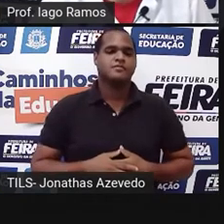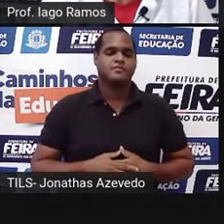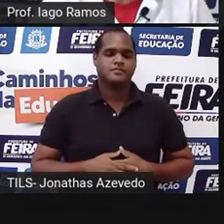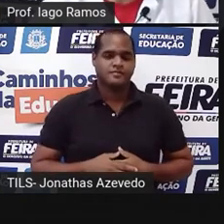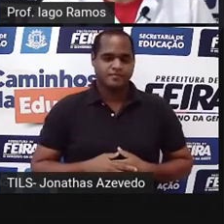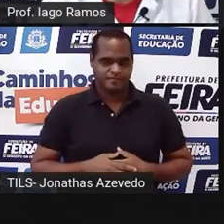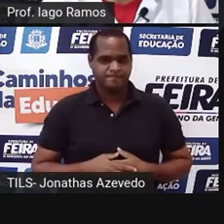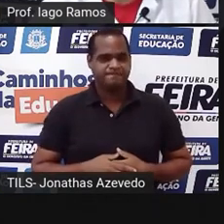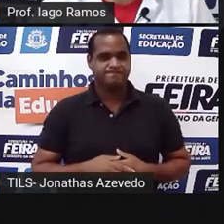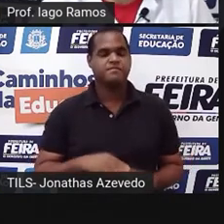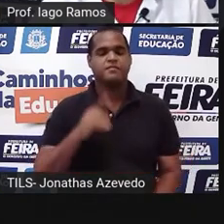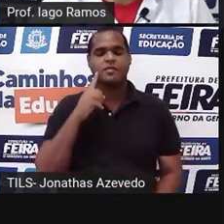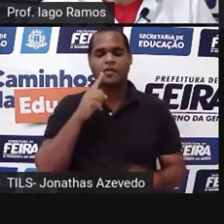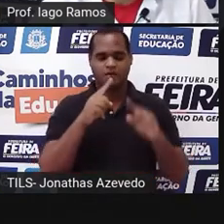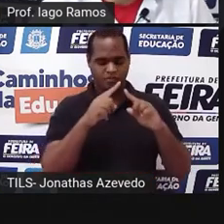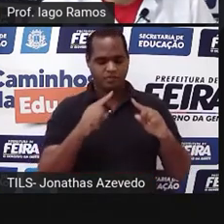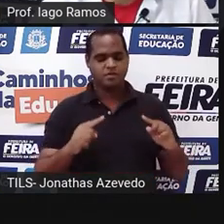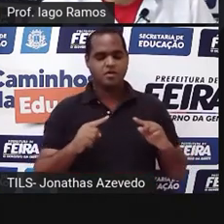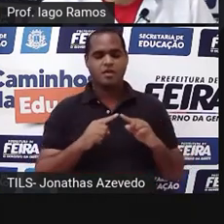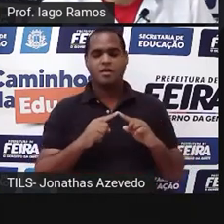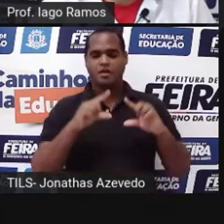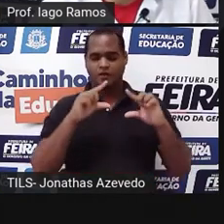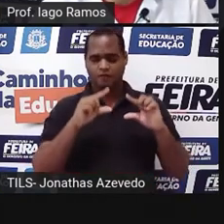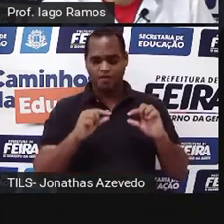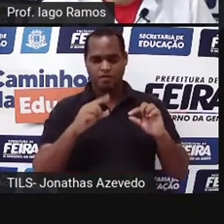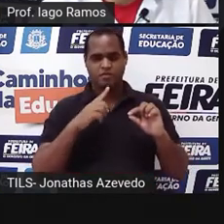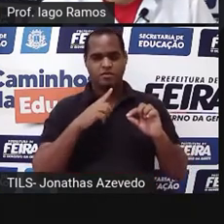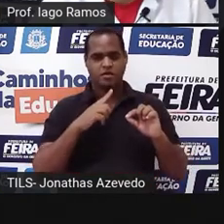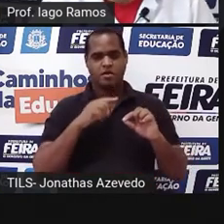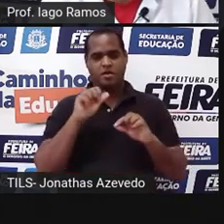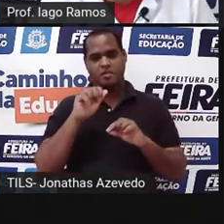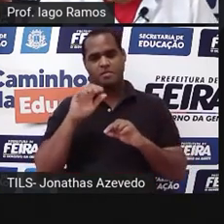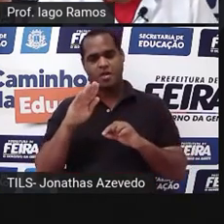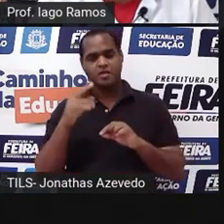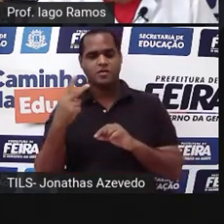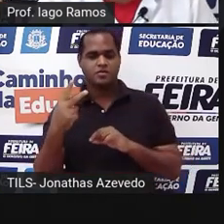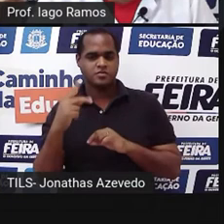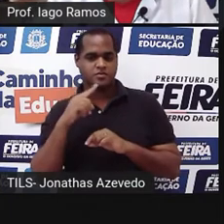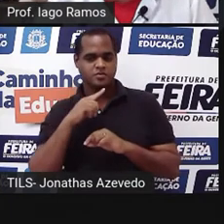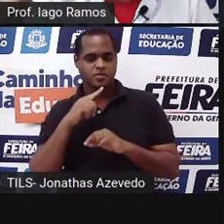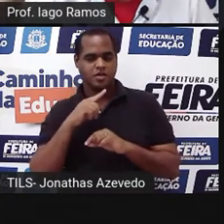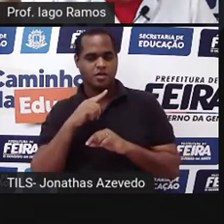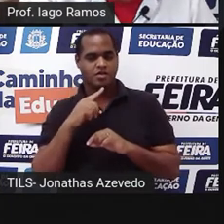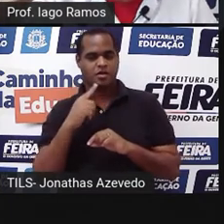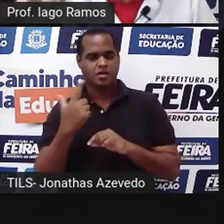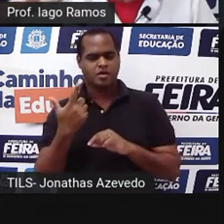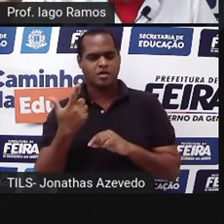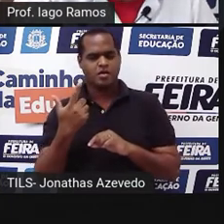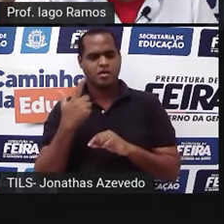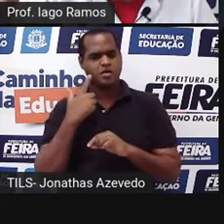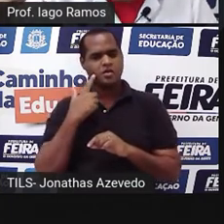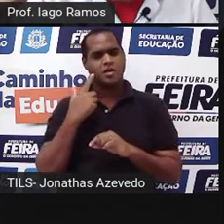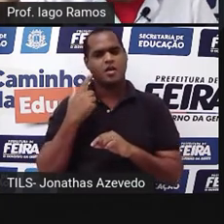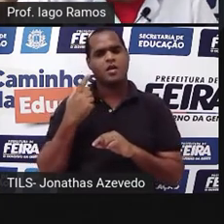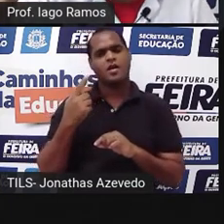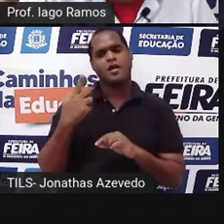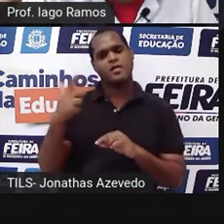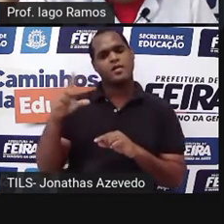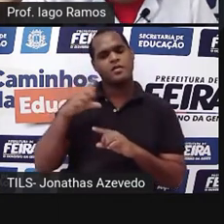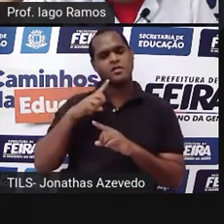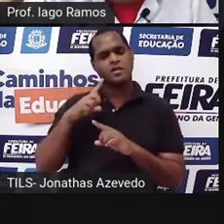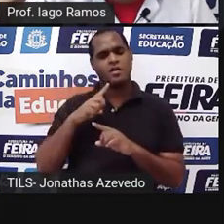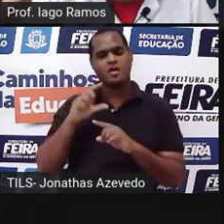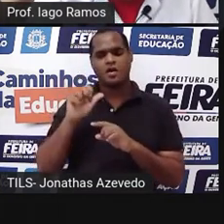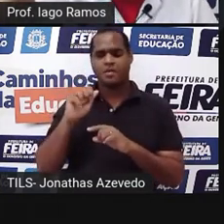No triângulo menor, AB mede 2. No maior, tem um lado que corresponde a esse AB,